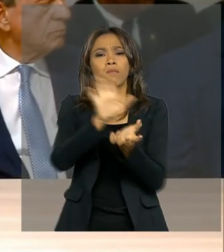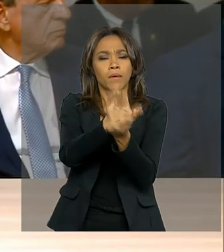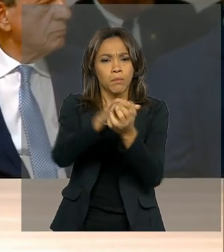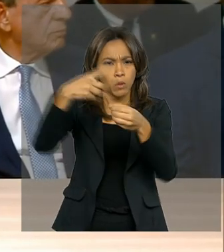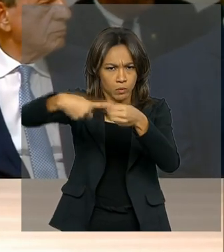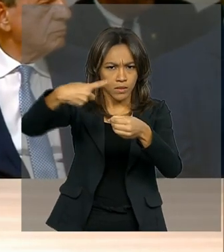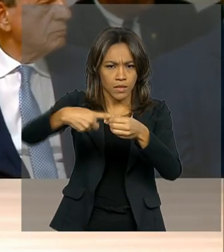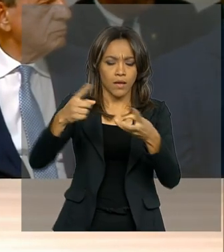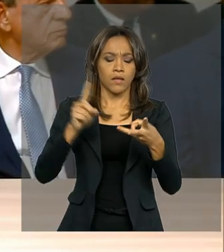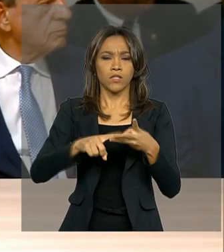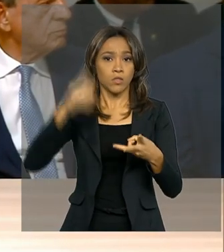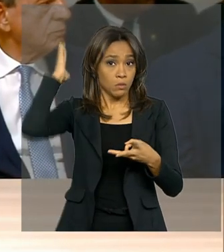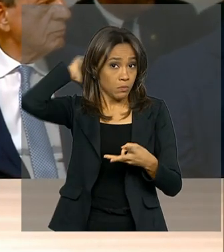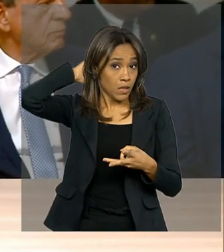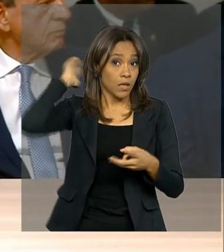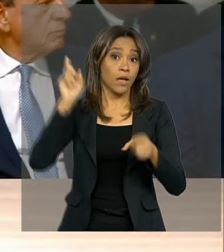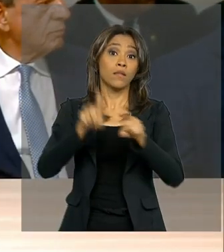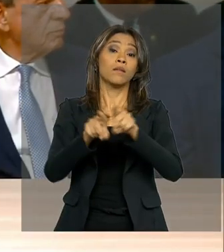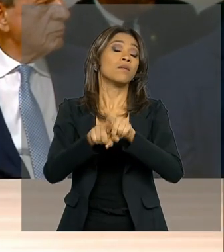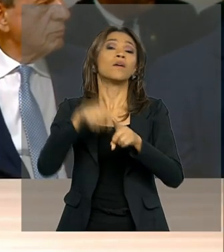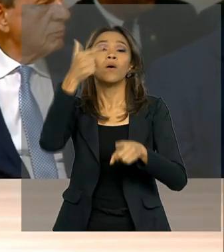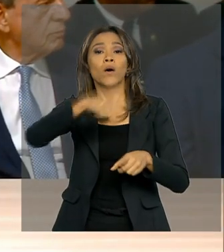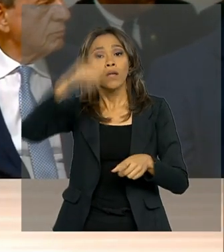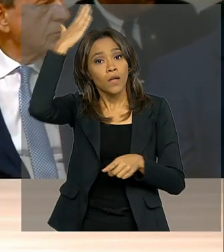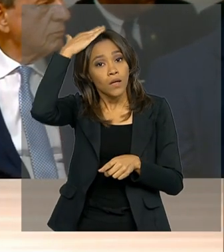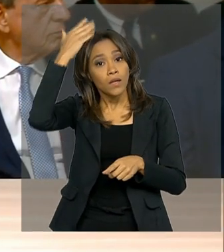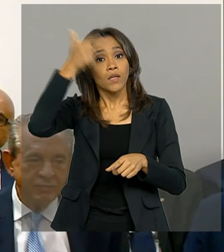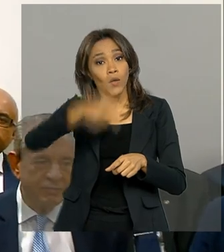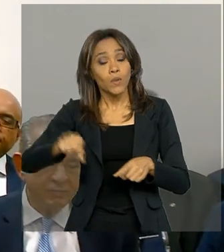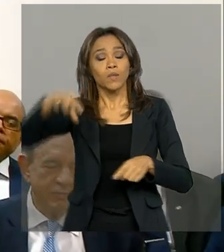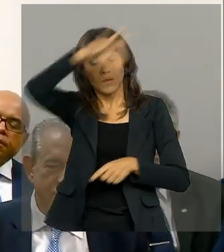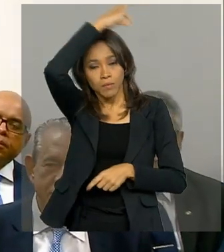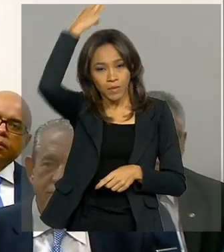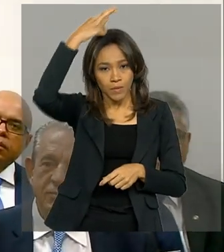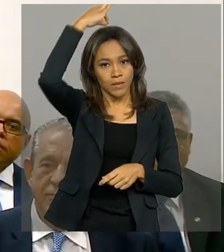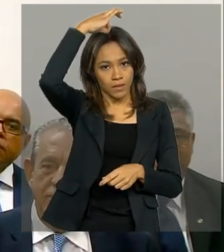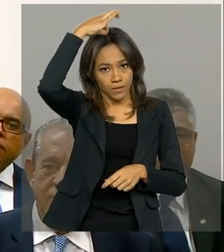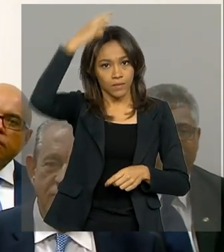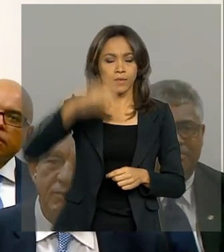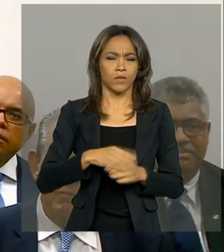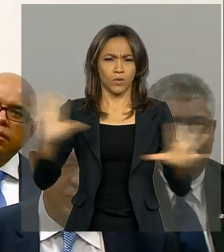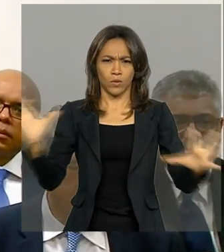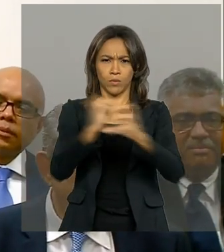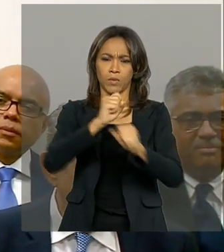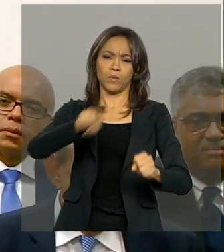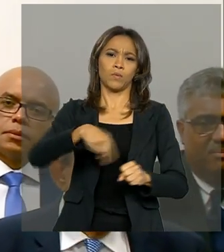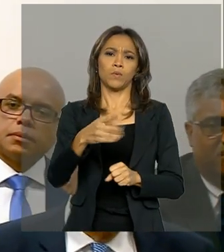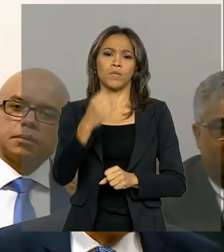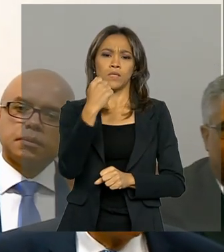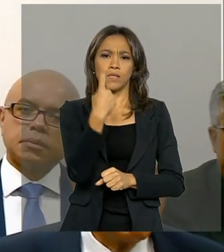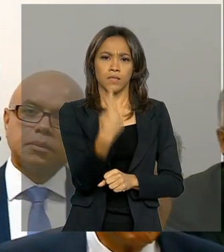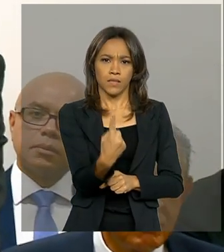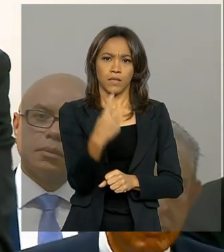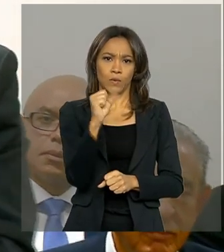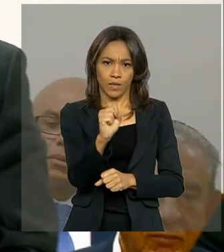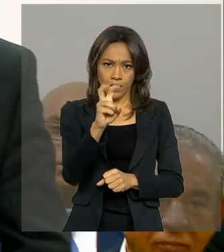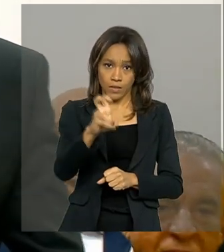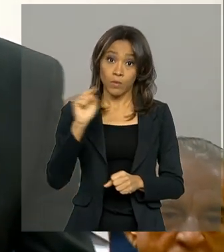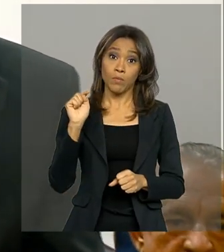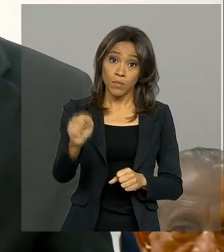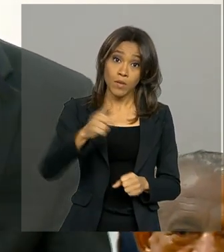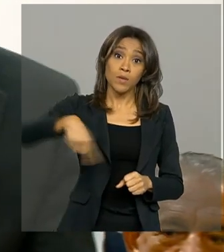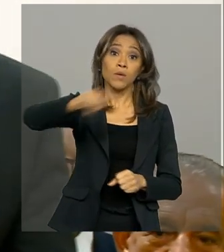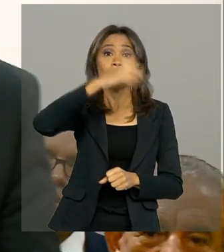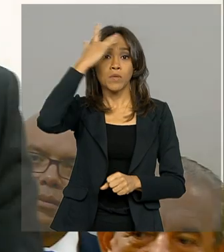dos Pinhais, no Paraná, Ananindeua, no Pará e Cariacica, no Espírito Santo. Ao todo, 185 mil pessoas